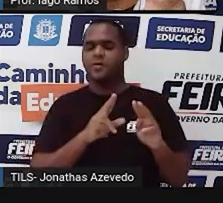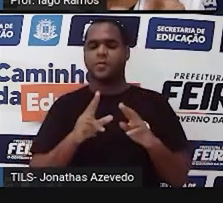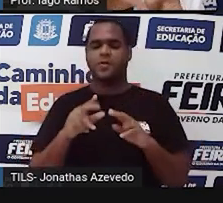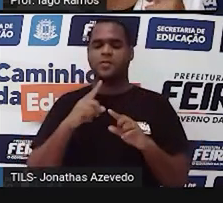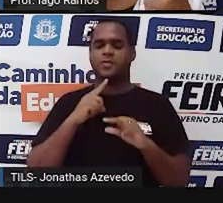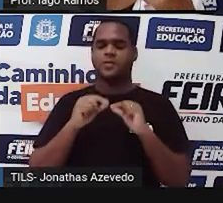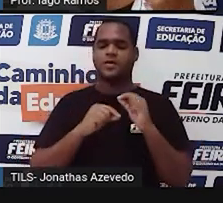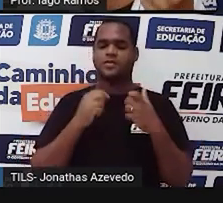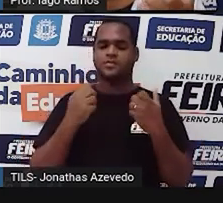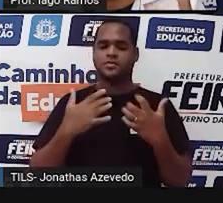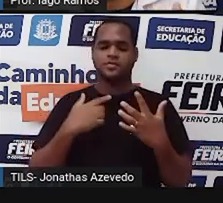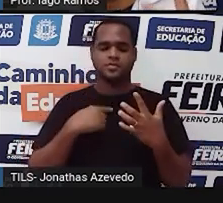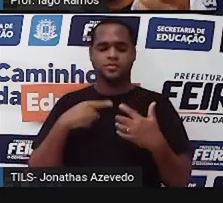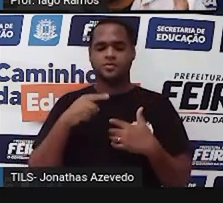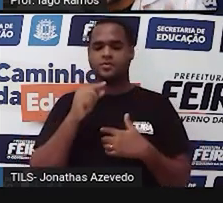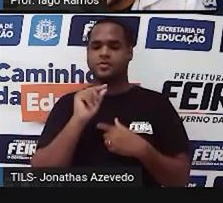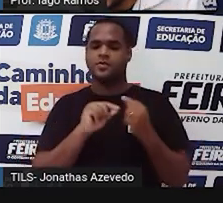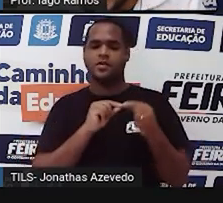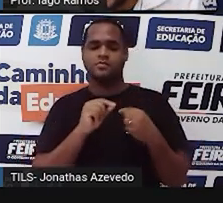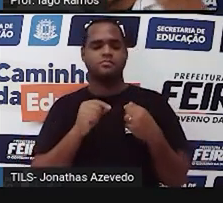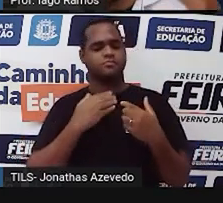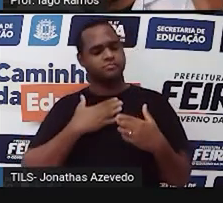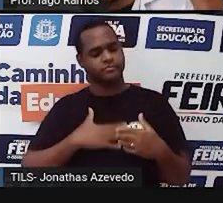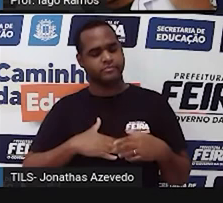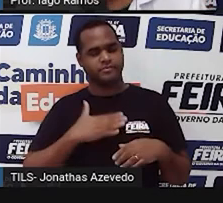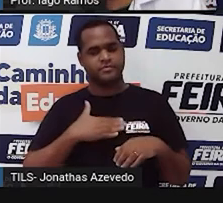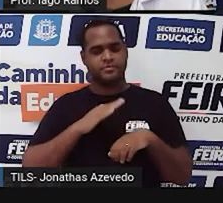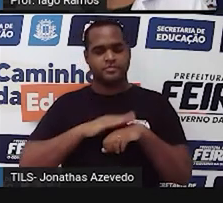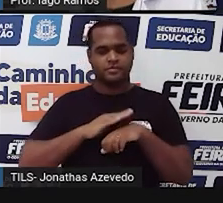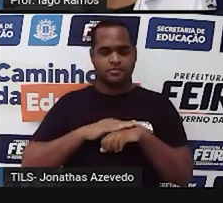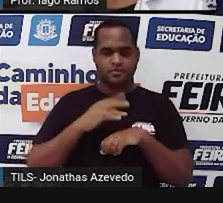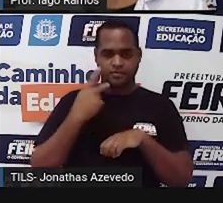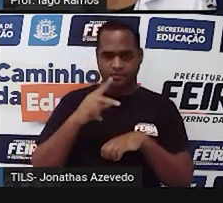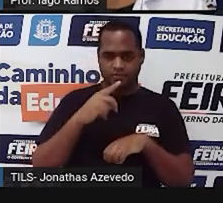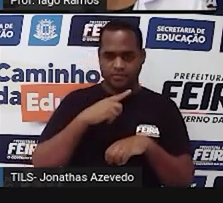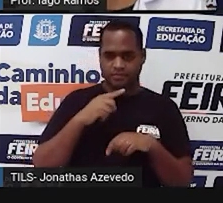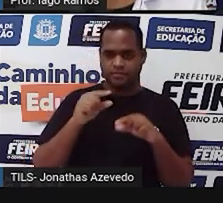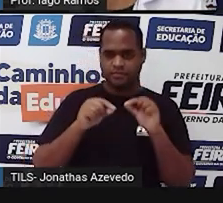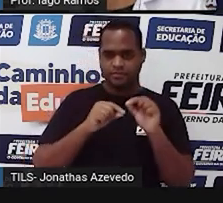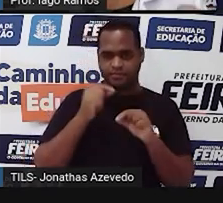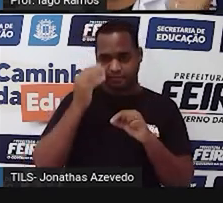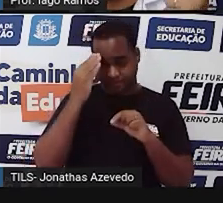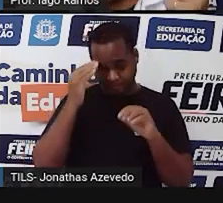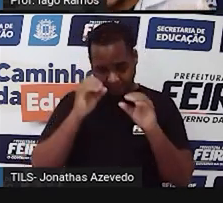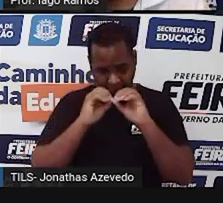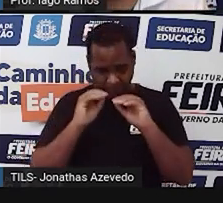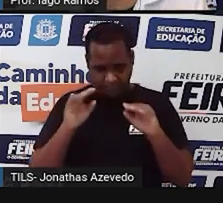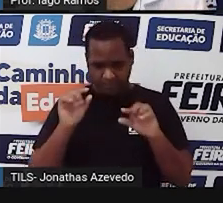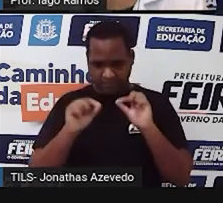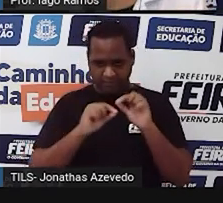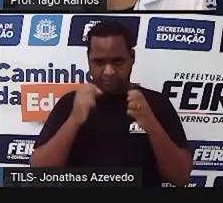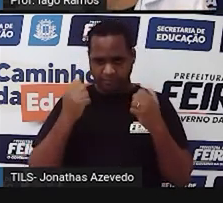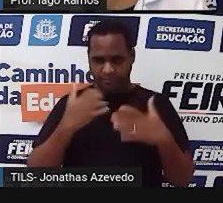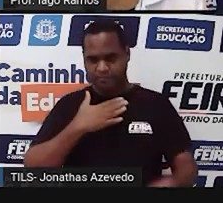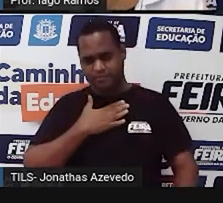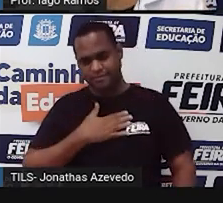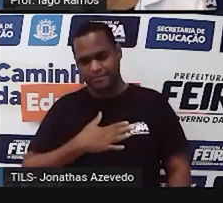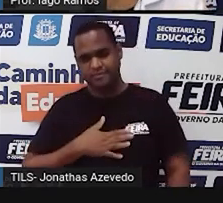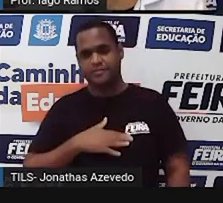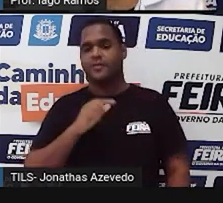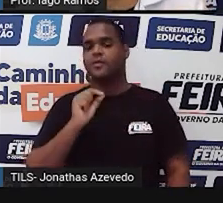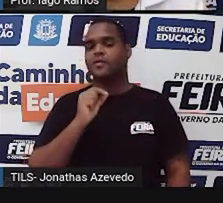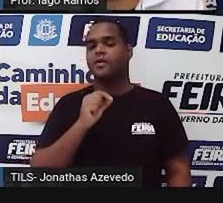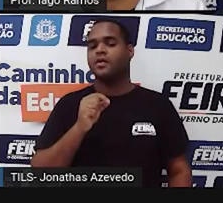Porque você vai fazer isso sozinho, para você conseguir entender mesmo, direitinho, como é que